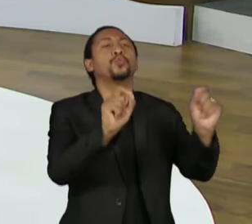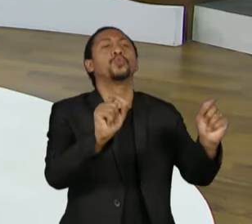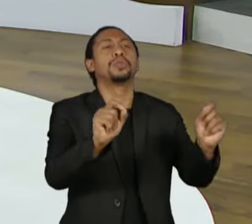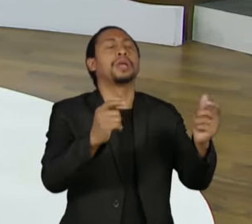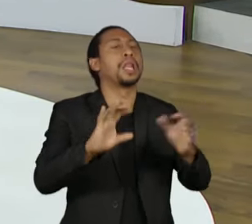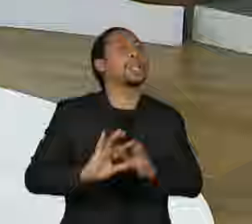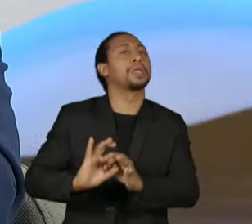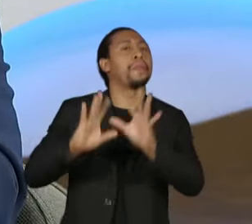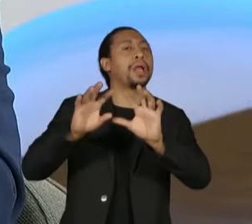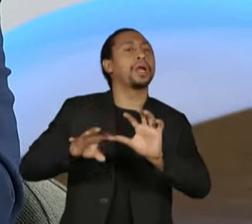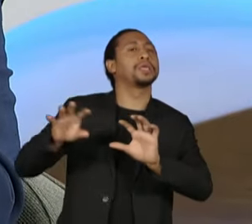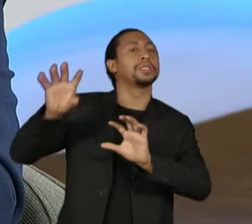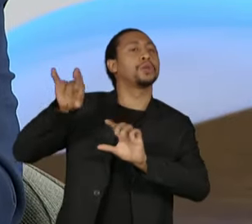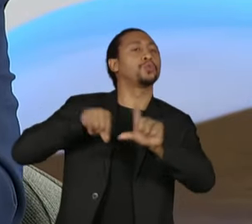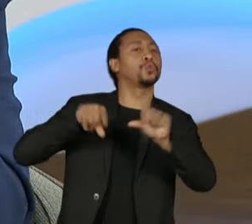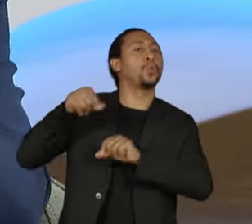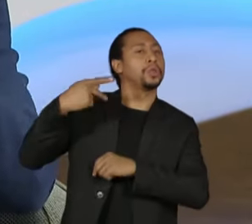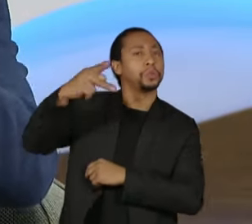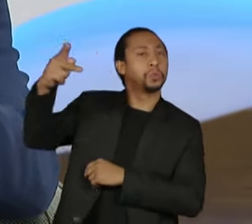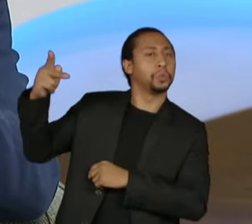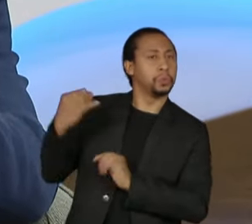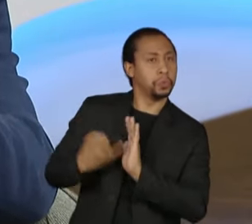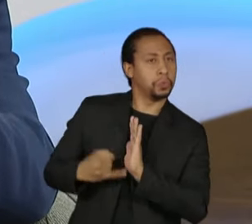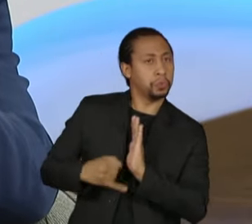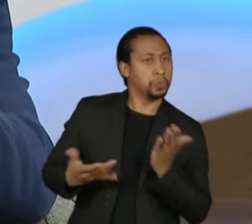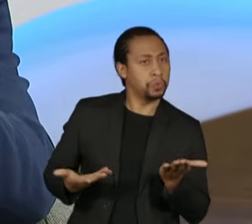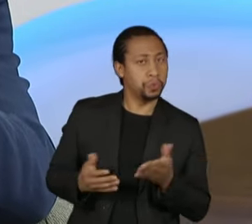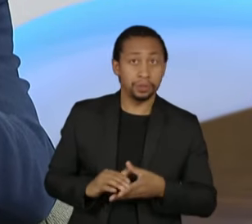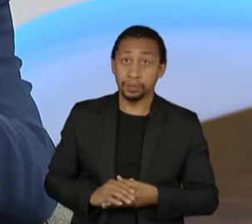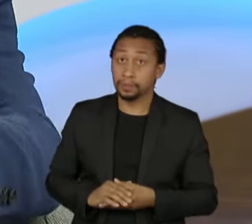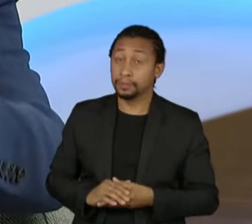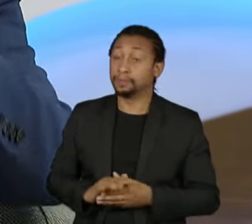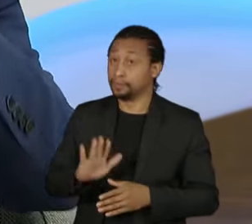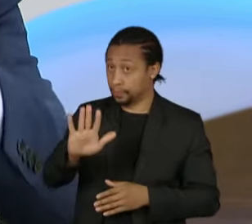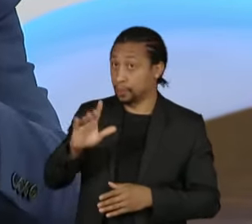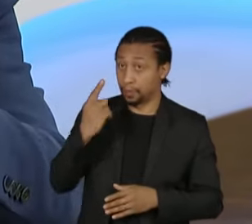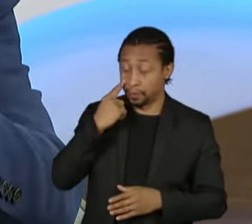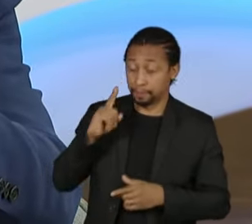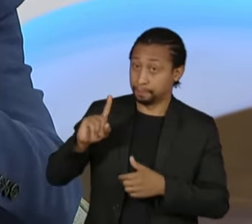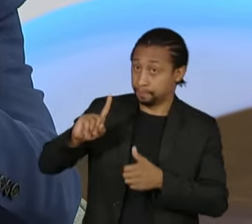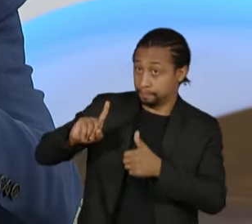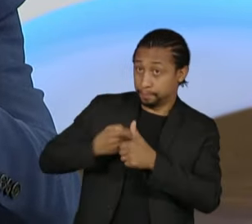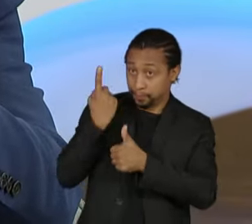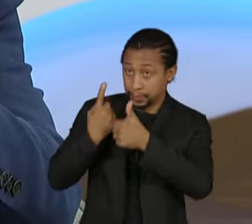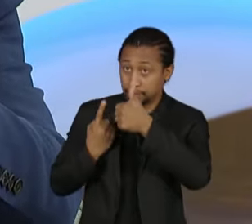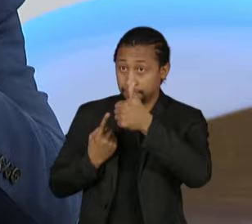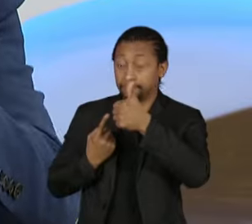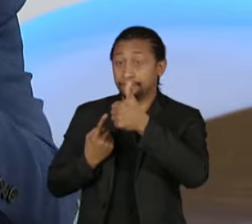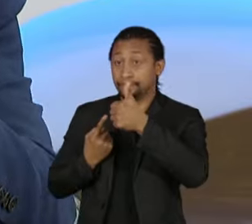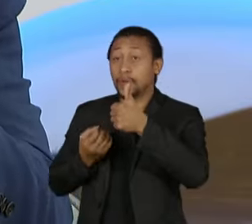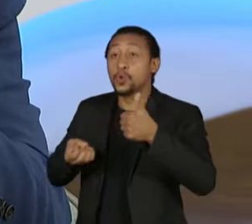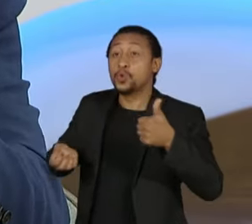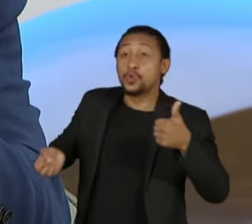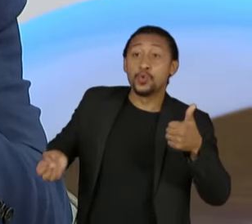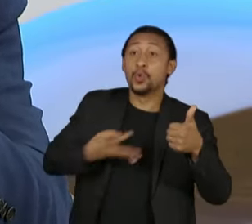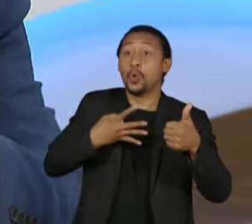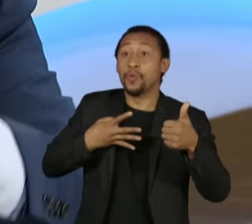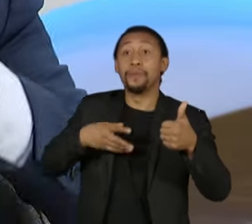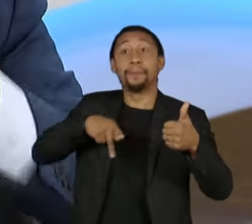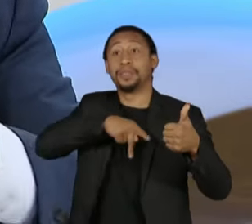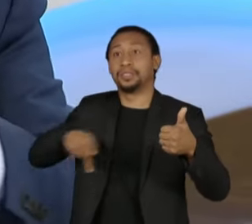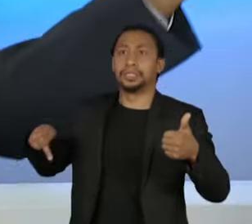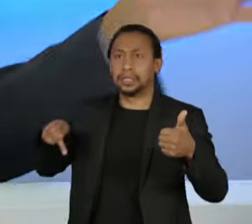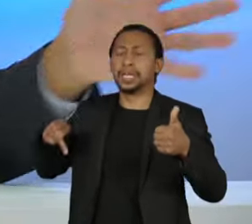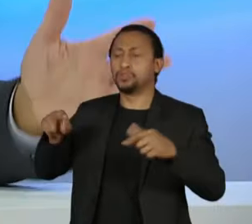estado ter a sua alíquota? Vamos lá. Primeiro, tem um novo presidente que é humano. Por conta de ser humano,